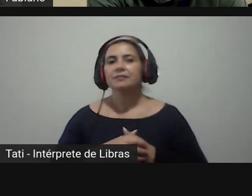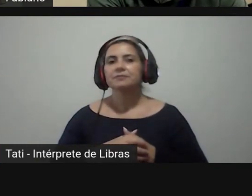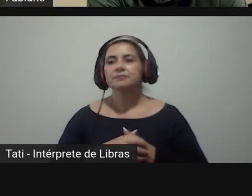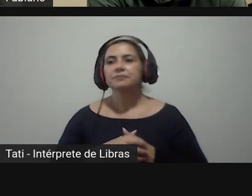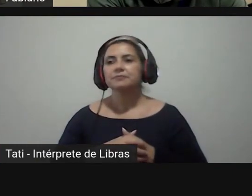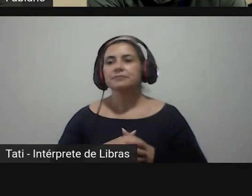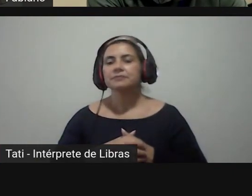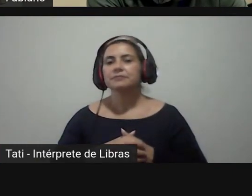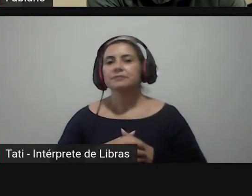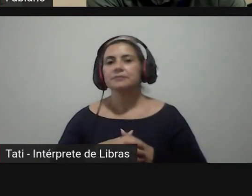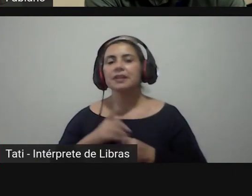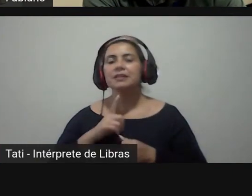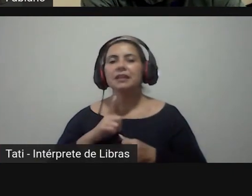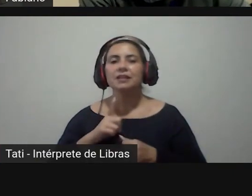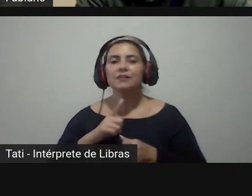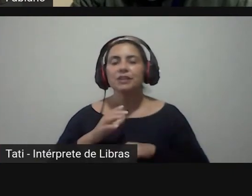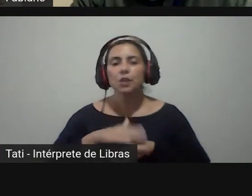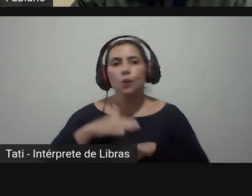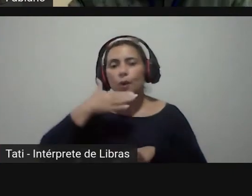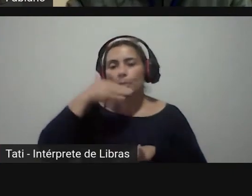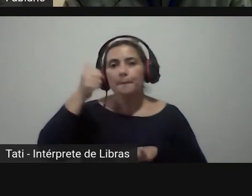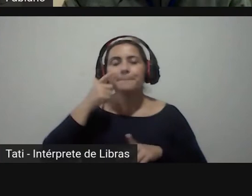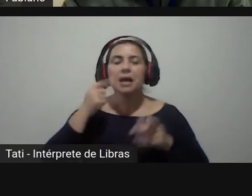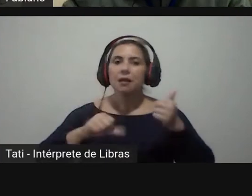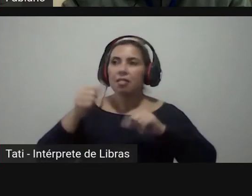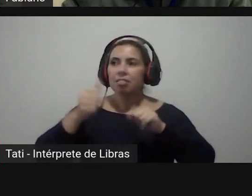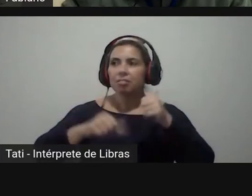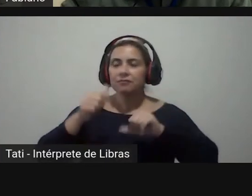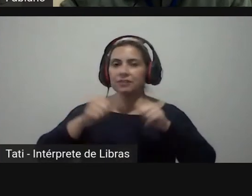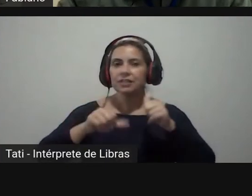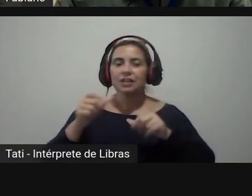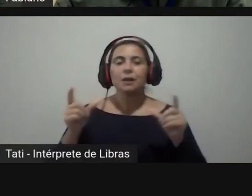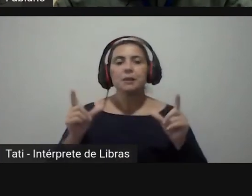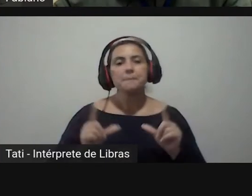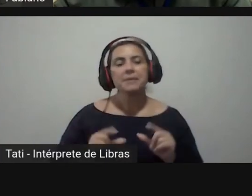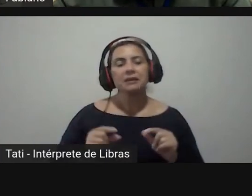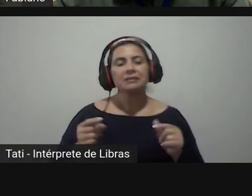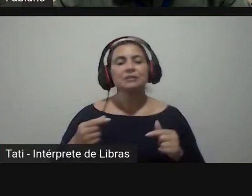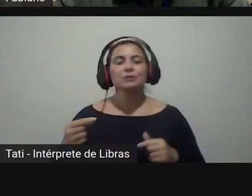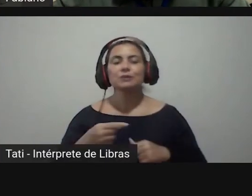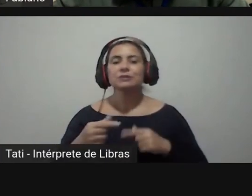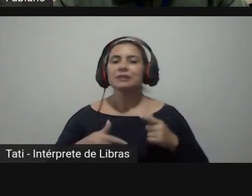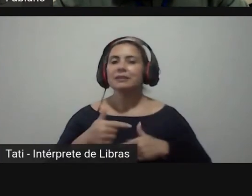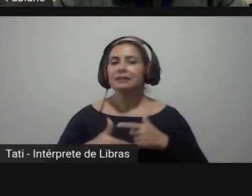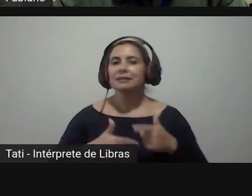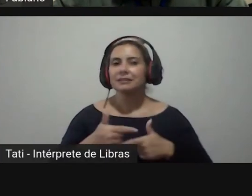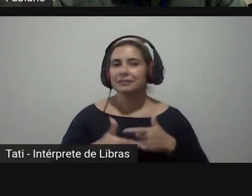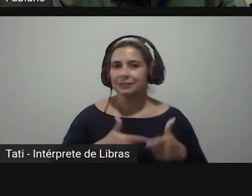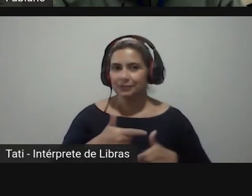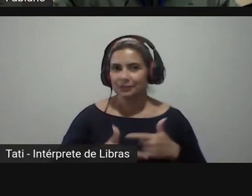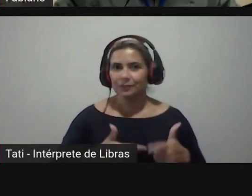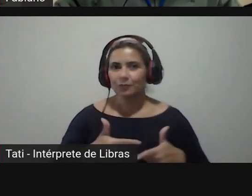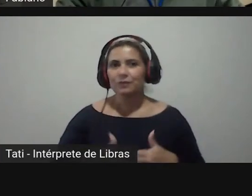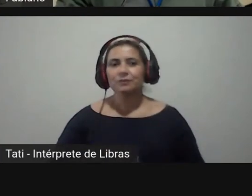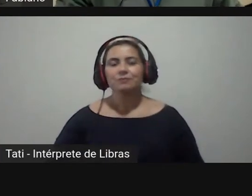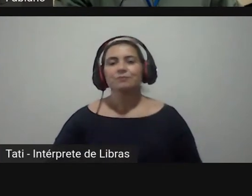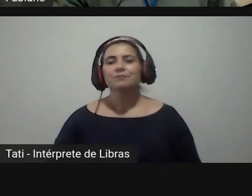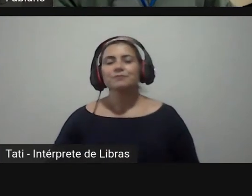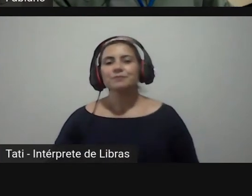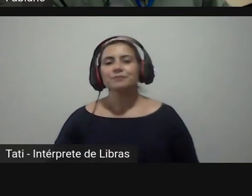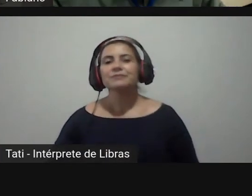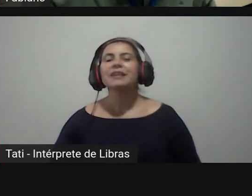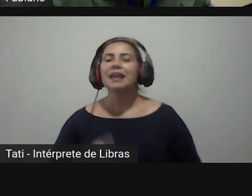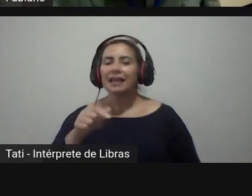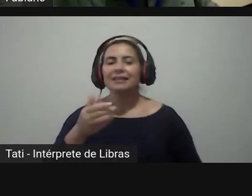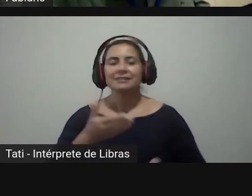é verdade quanto melhor a avaliação feita menos se tem o que avaliar exatamente essa é a